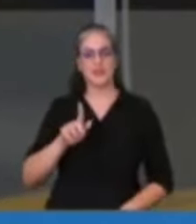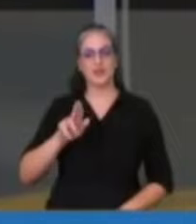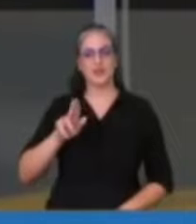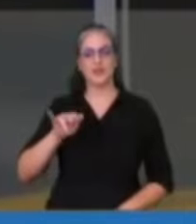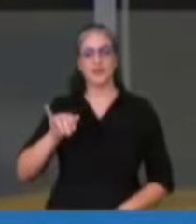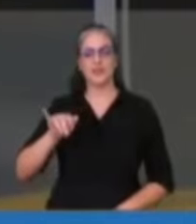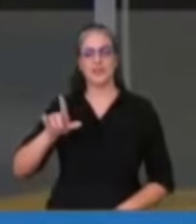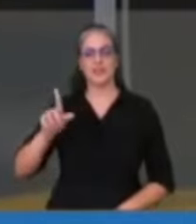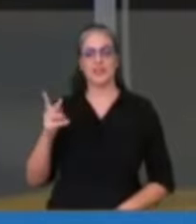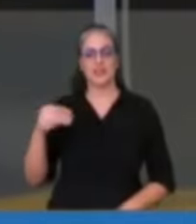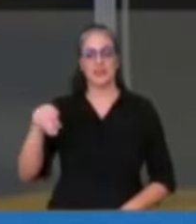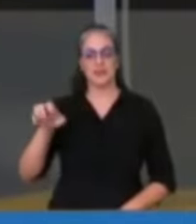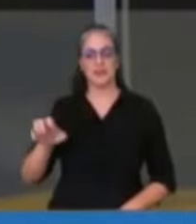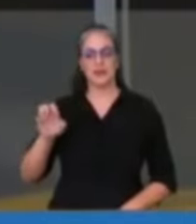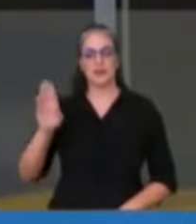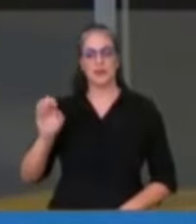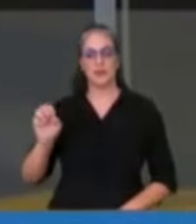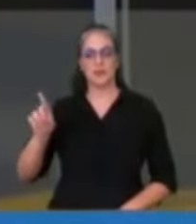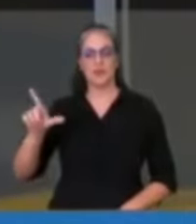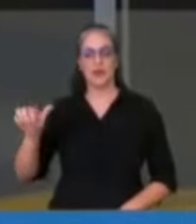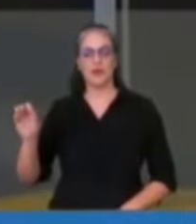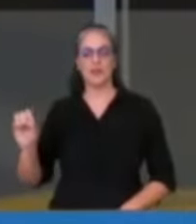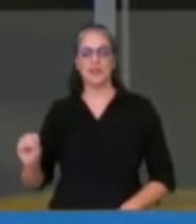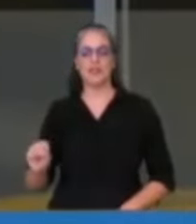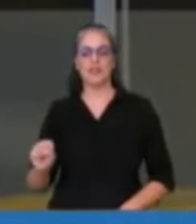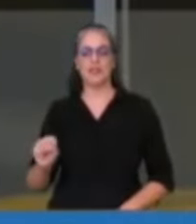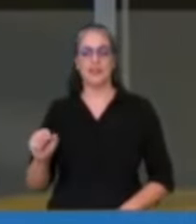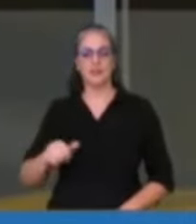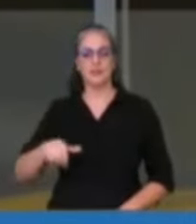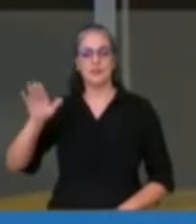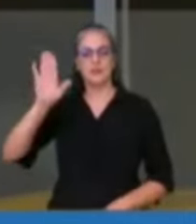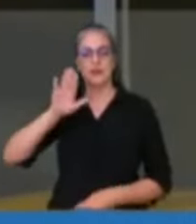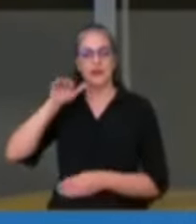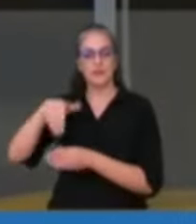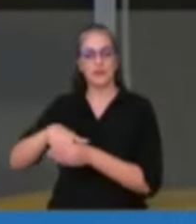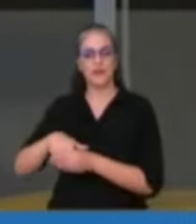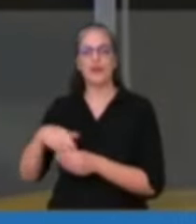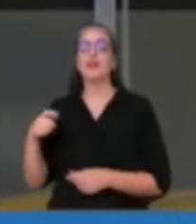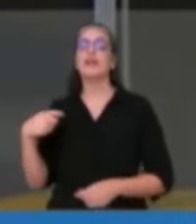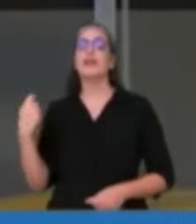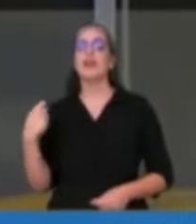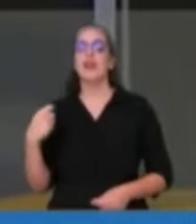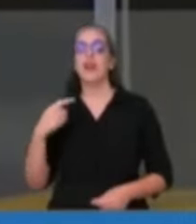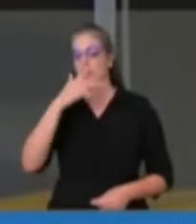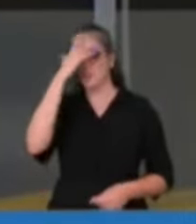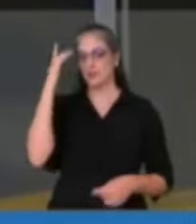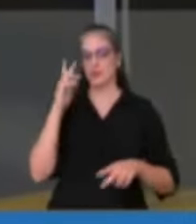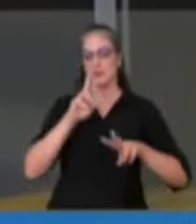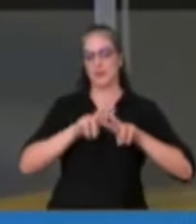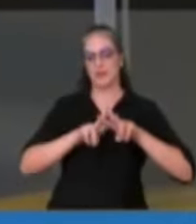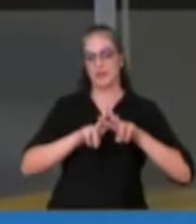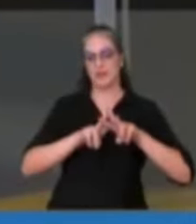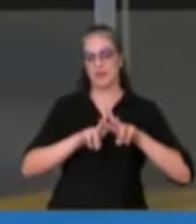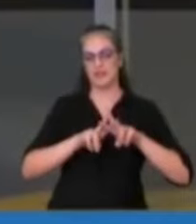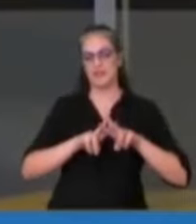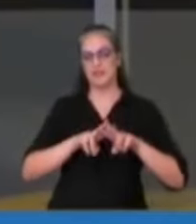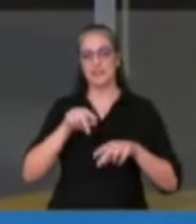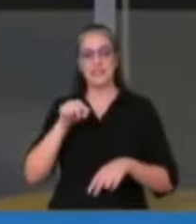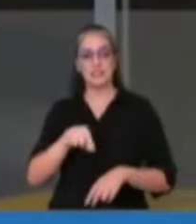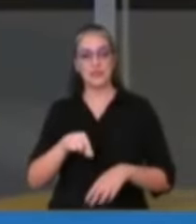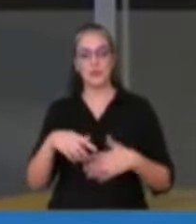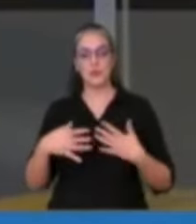prefeito mais votado entre presos. Só isso já é